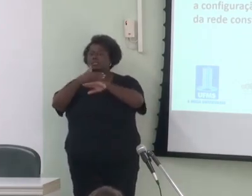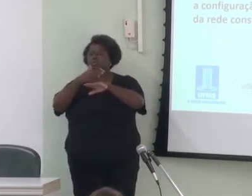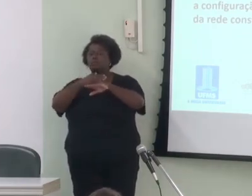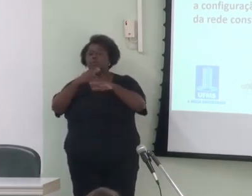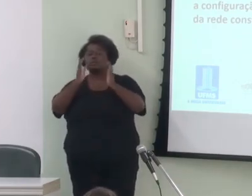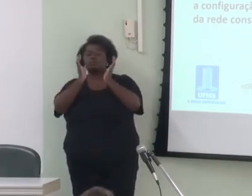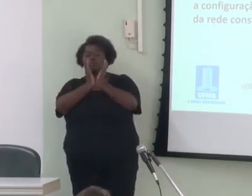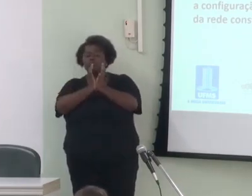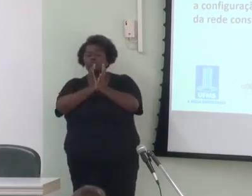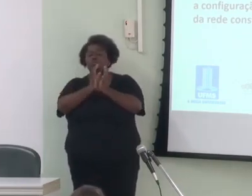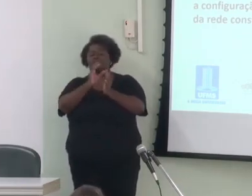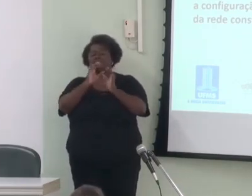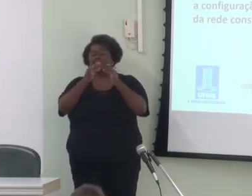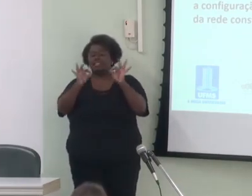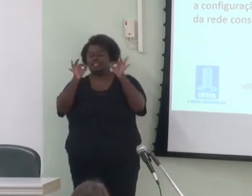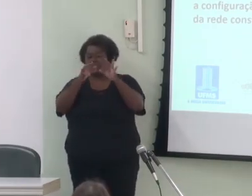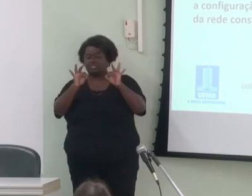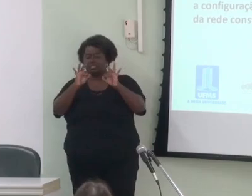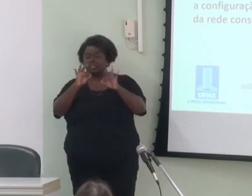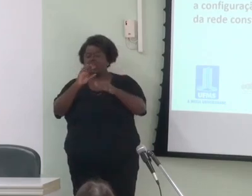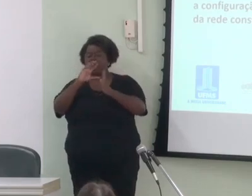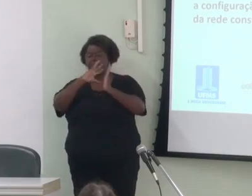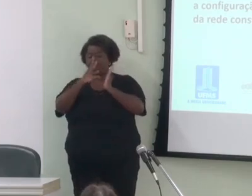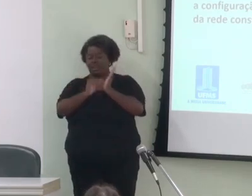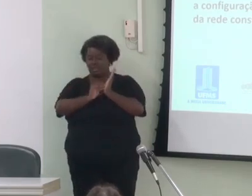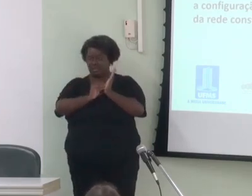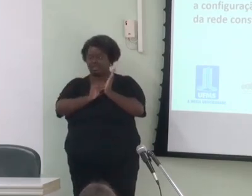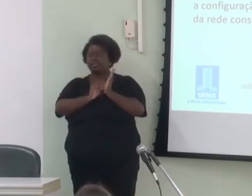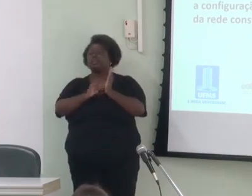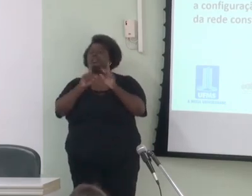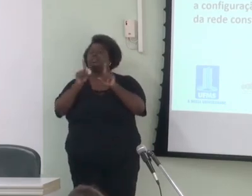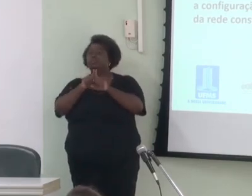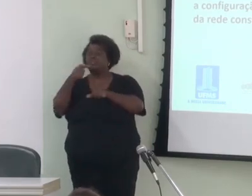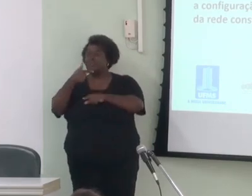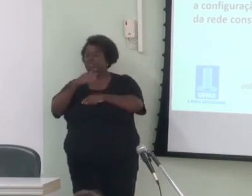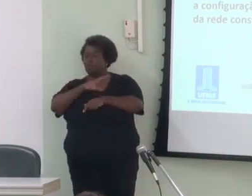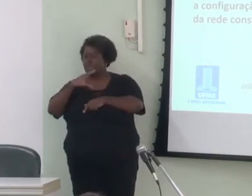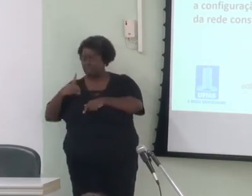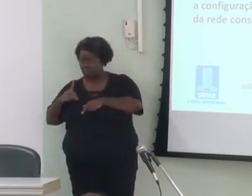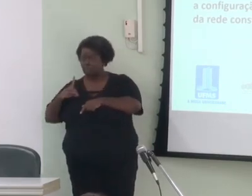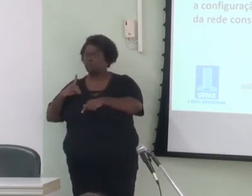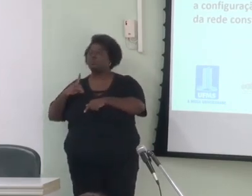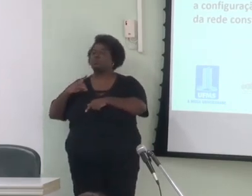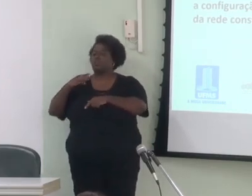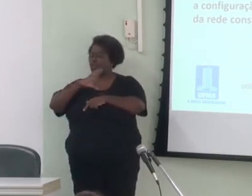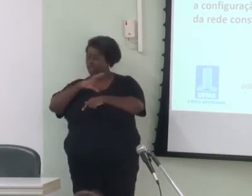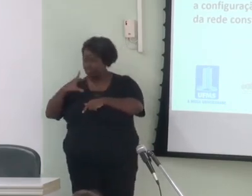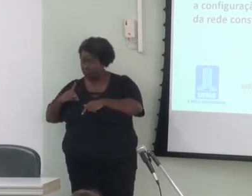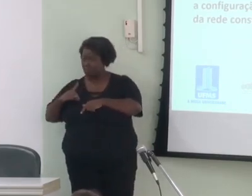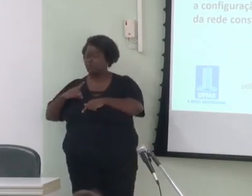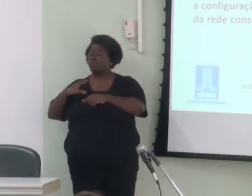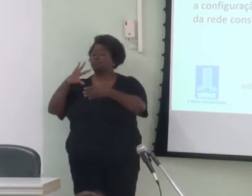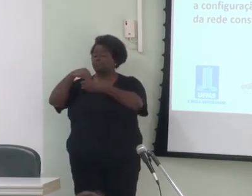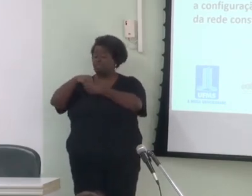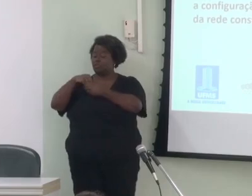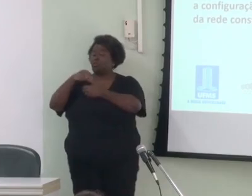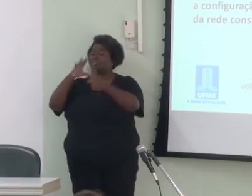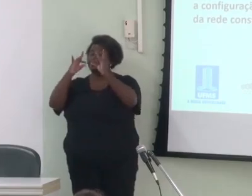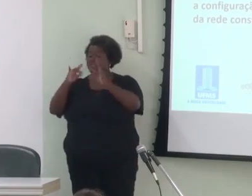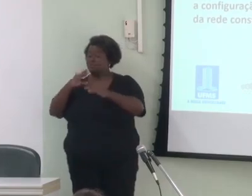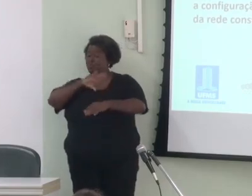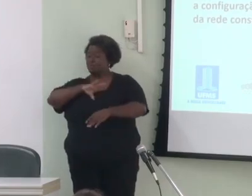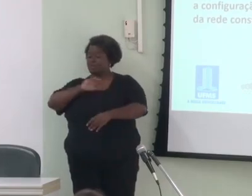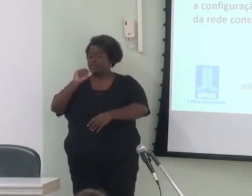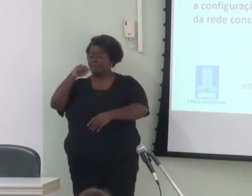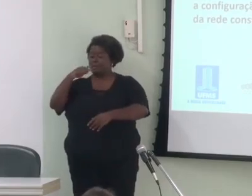Abralim e como vice-coordenadora e coordenadora do grupo de trabalho de inscrição do português Dampol entre os anos de